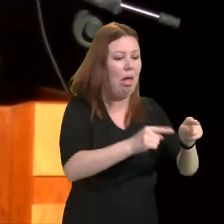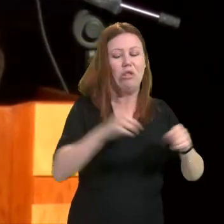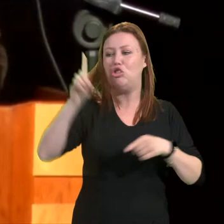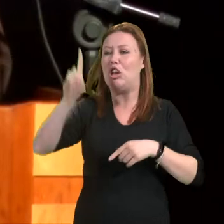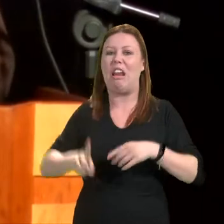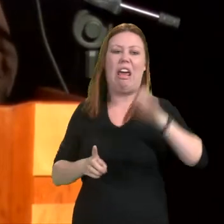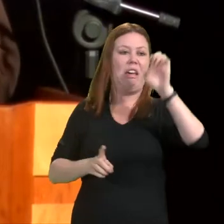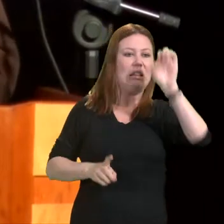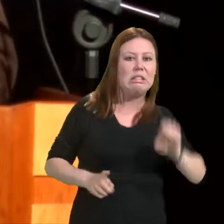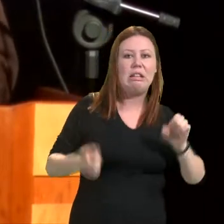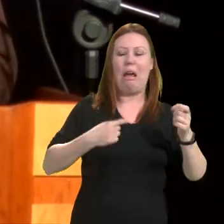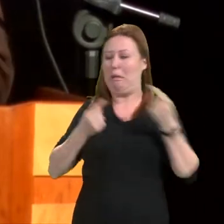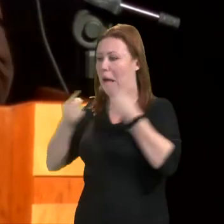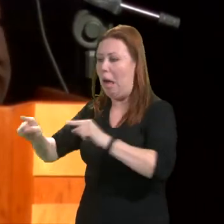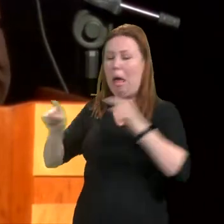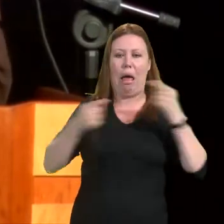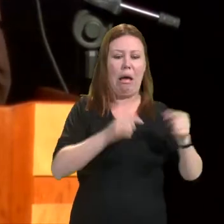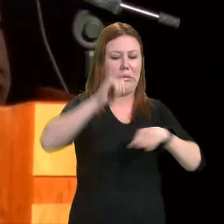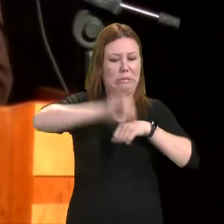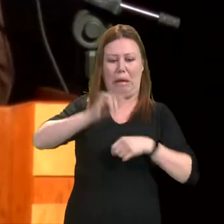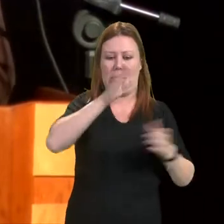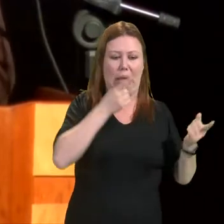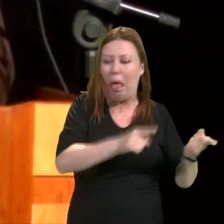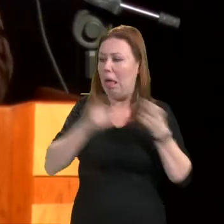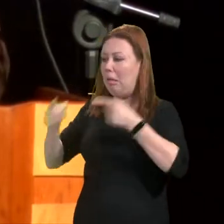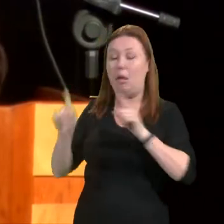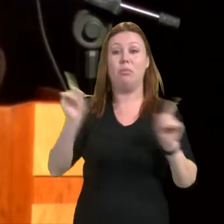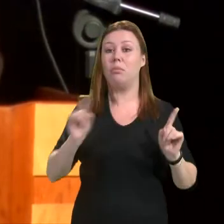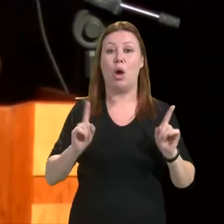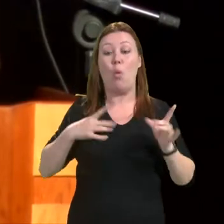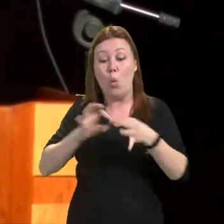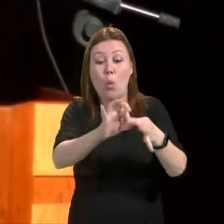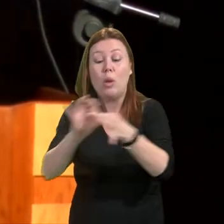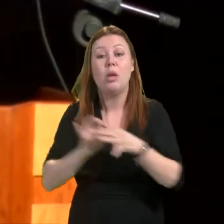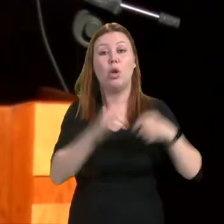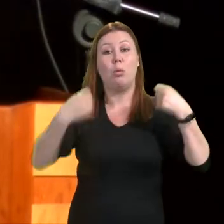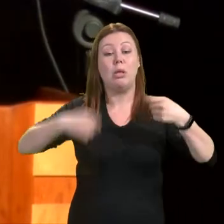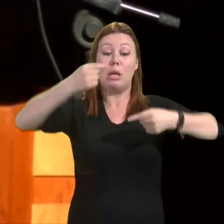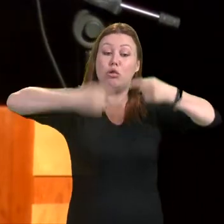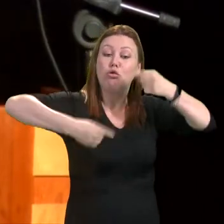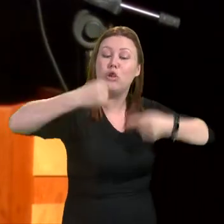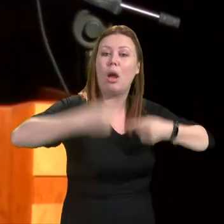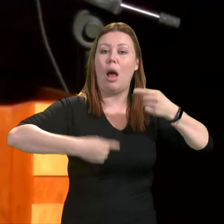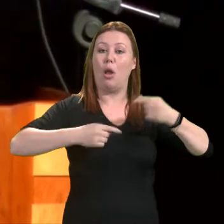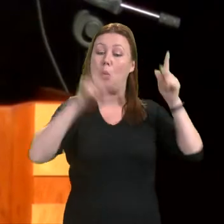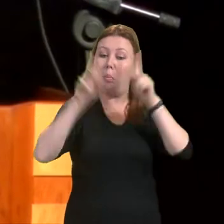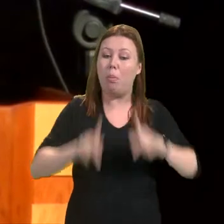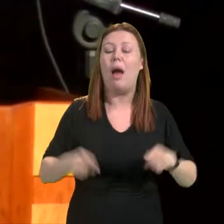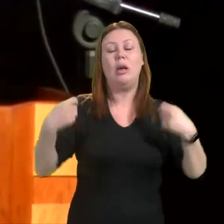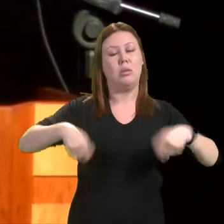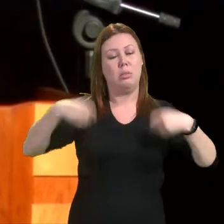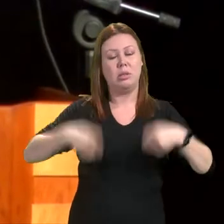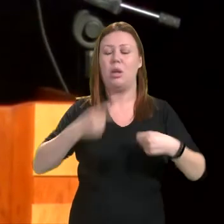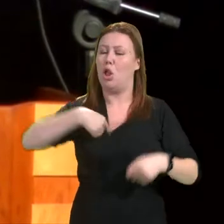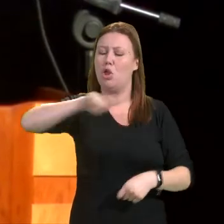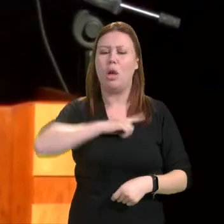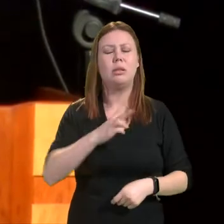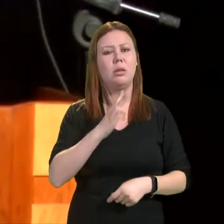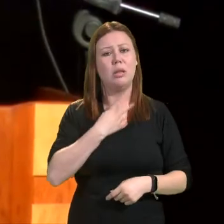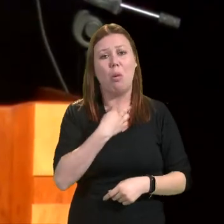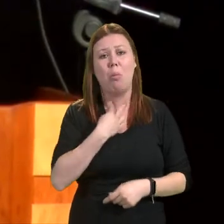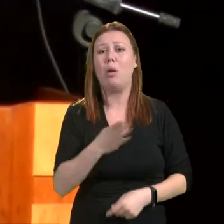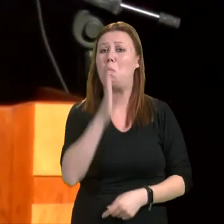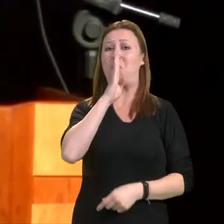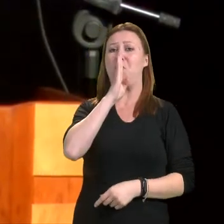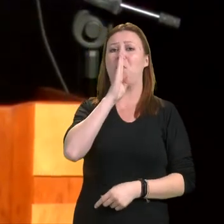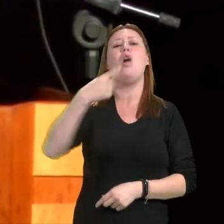direita e com centro. É momento de conversa e de diálogo, pacífico, mas não vão nos calar em momento nenhum. A gente vai continuar na